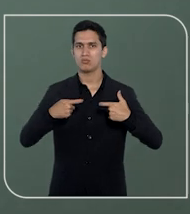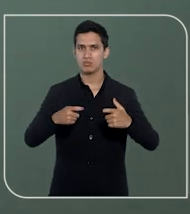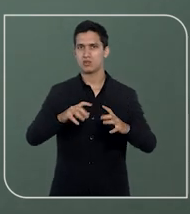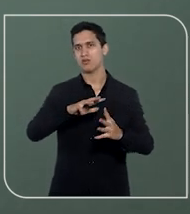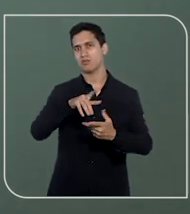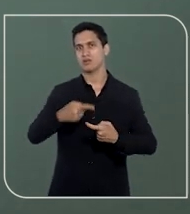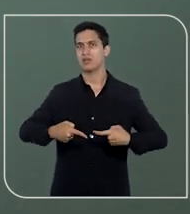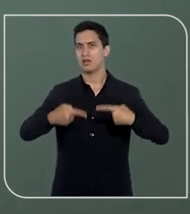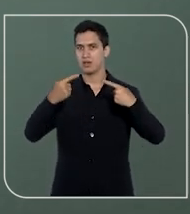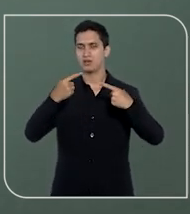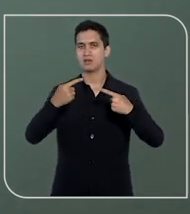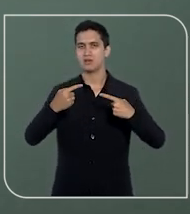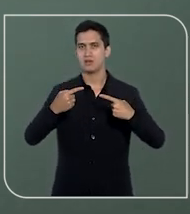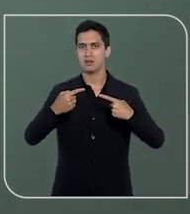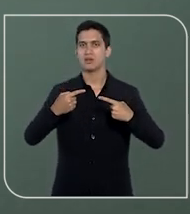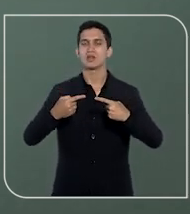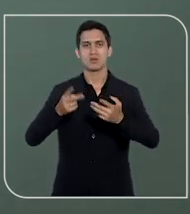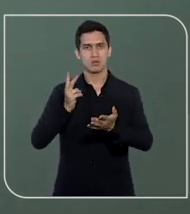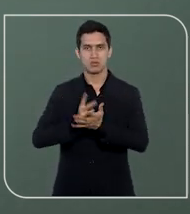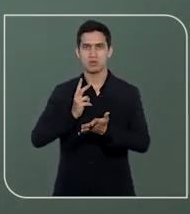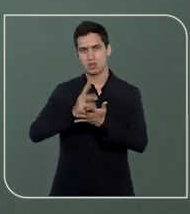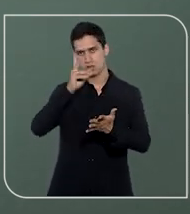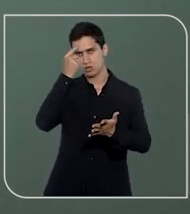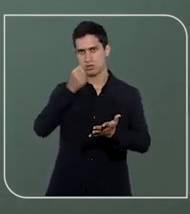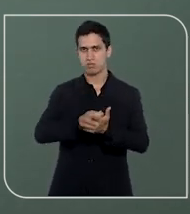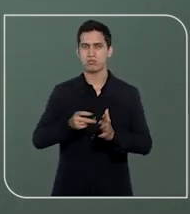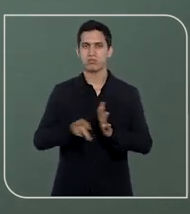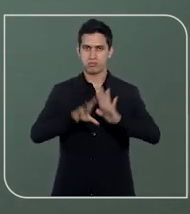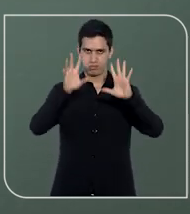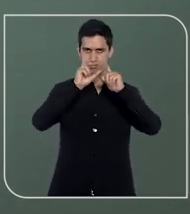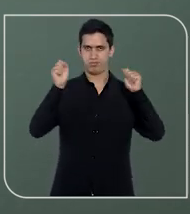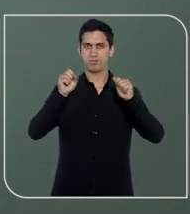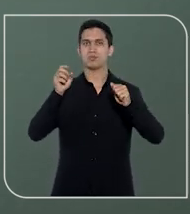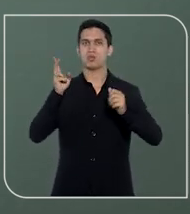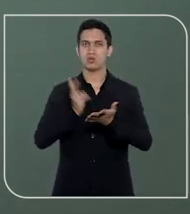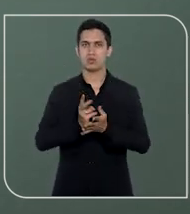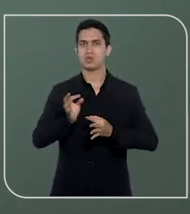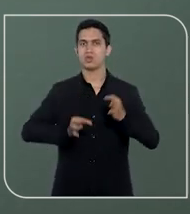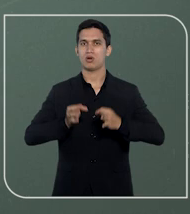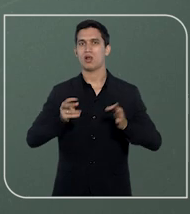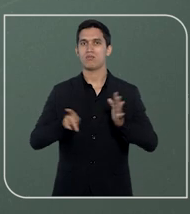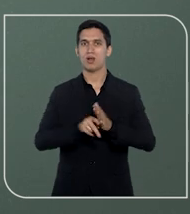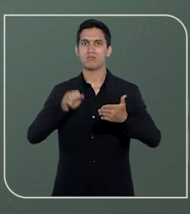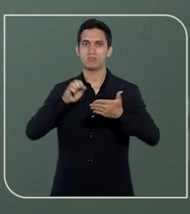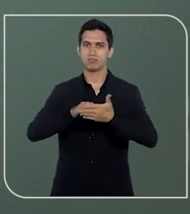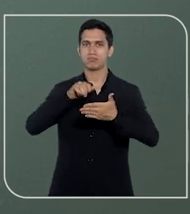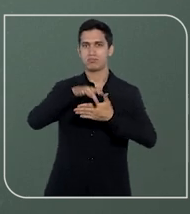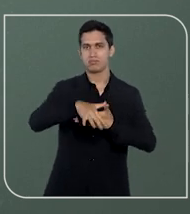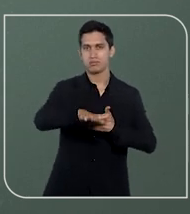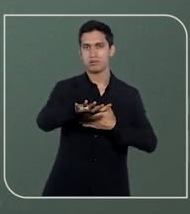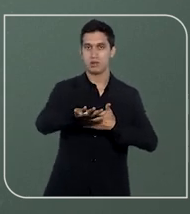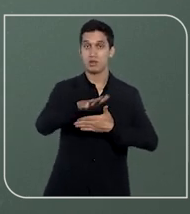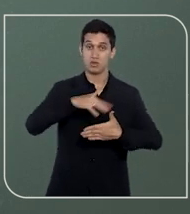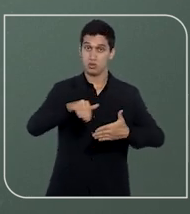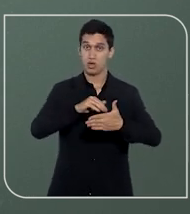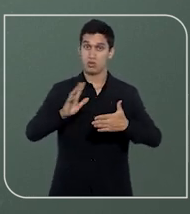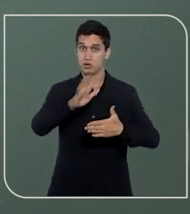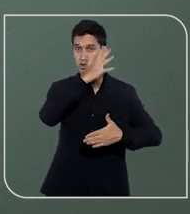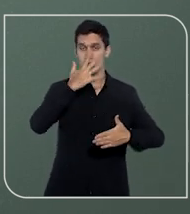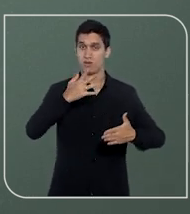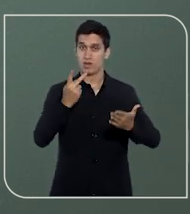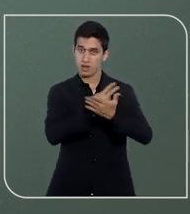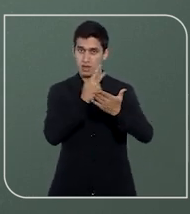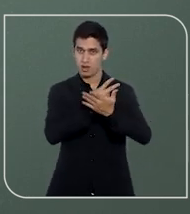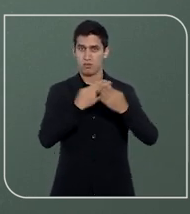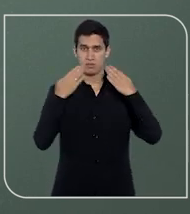Consoante assente pelo Supremo, no âmbito de julgado e submetido à sistemática da repercussão geral, os atos